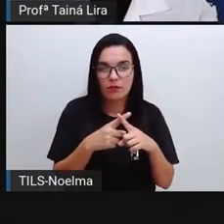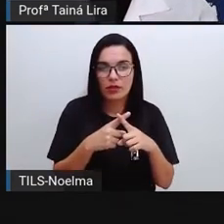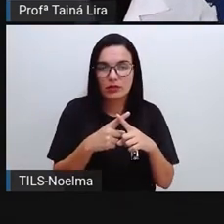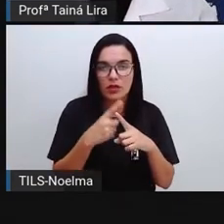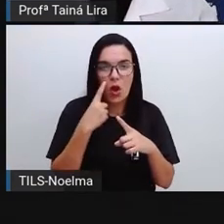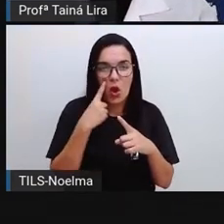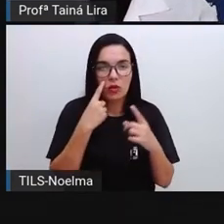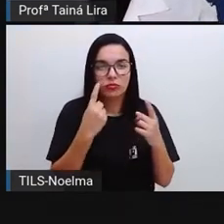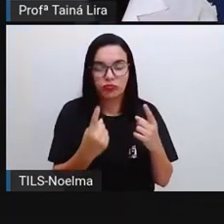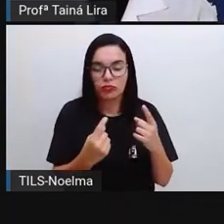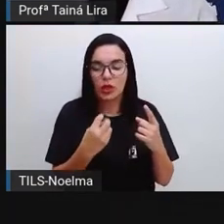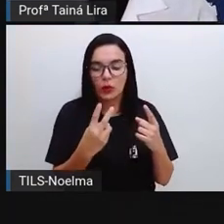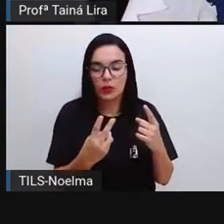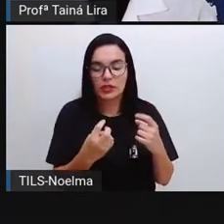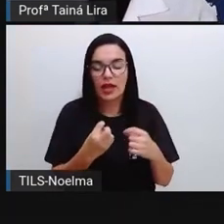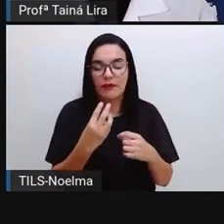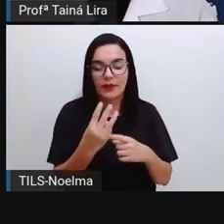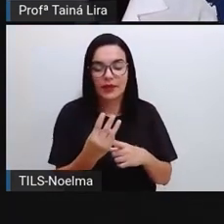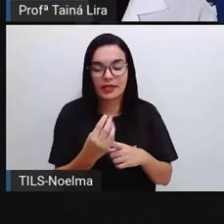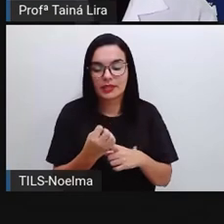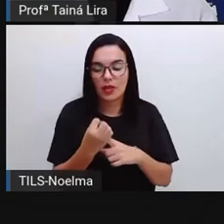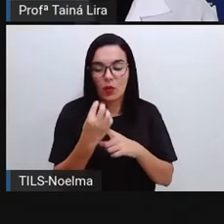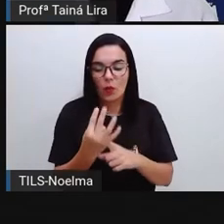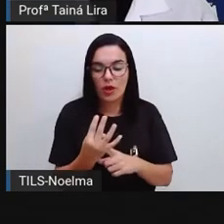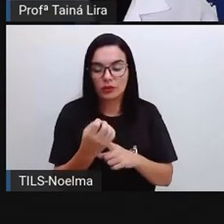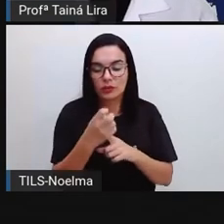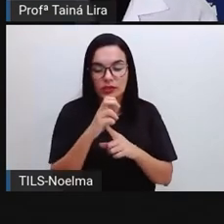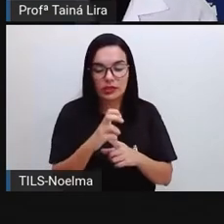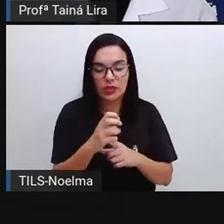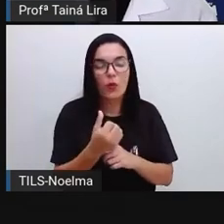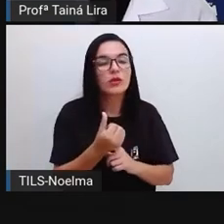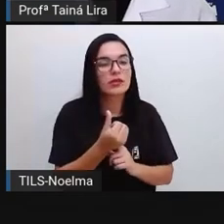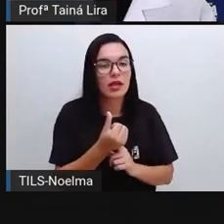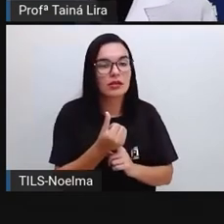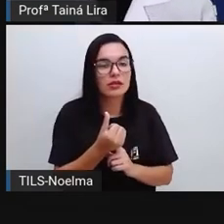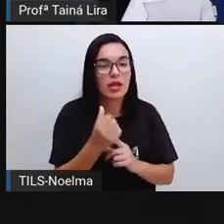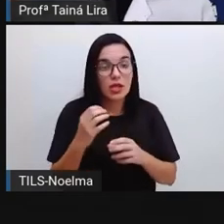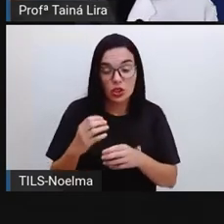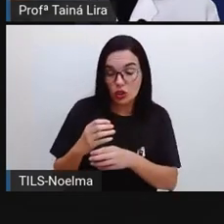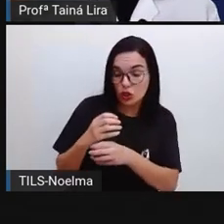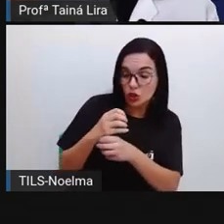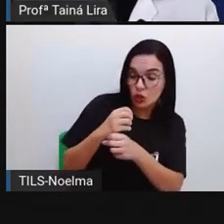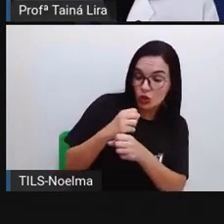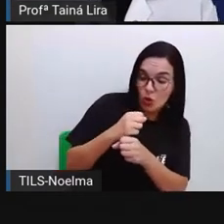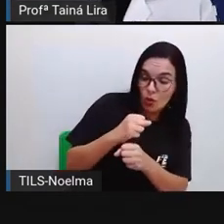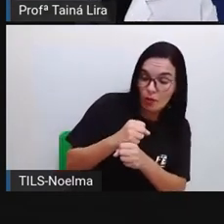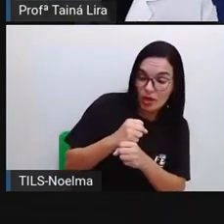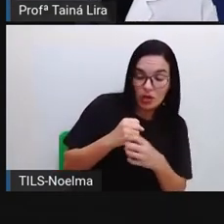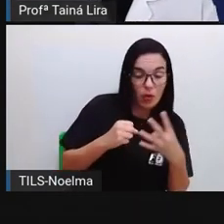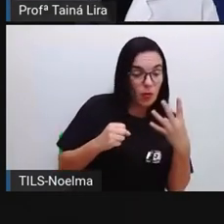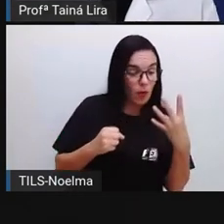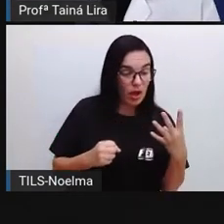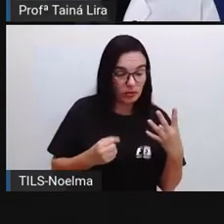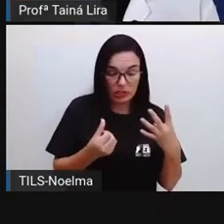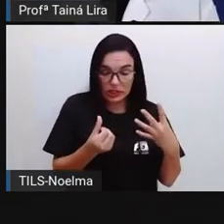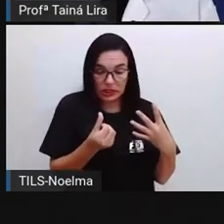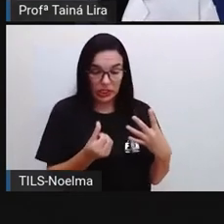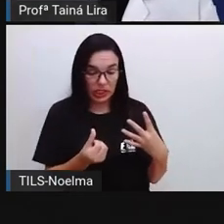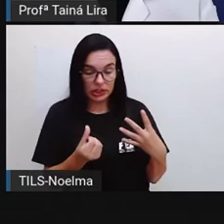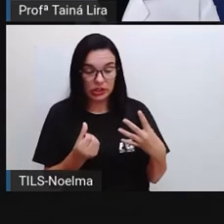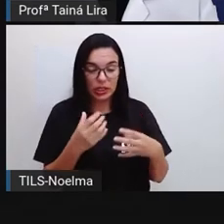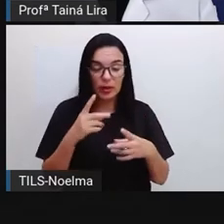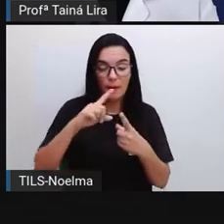tá? Olha lá. 1, 2, 3, 4, 5, 6. Então, se ele tinha 4 pães, ele